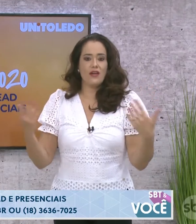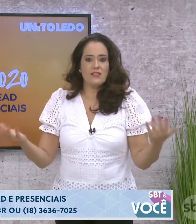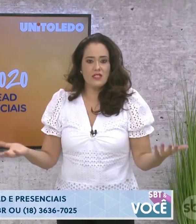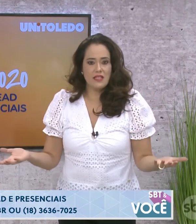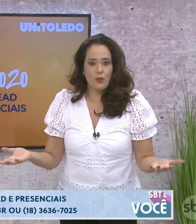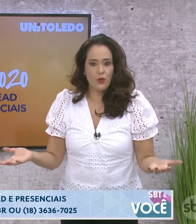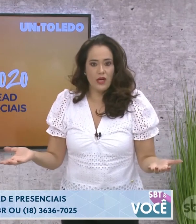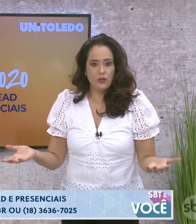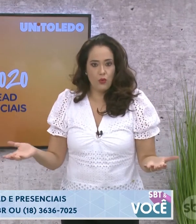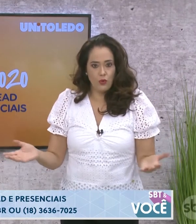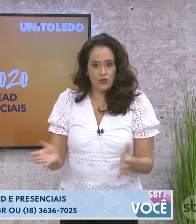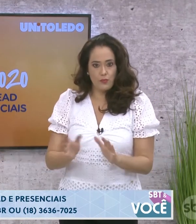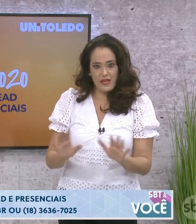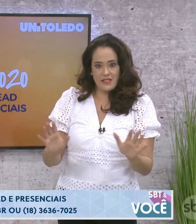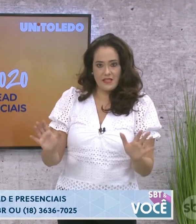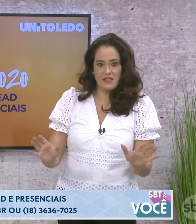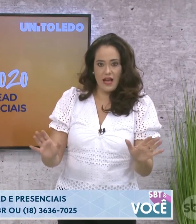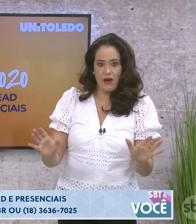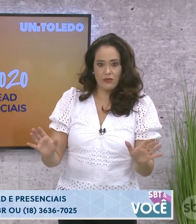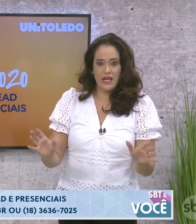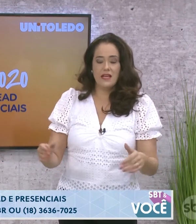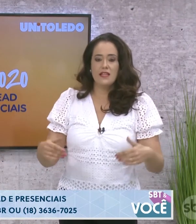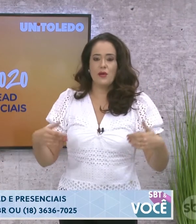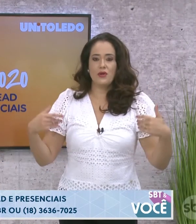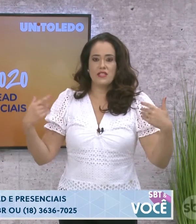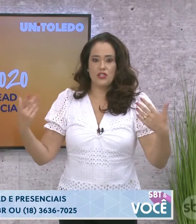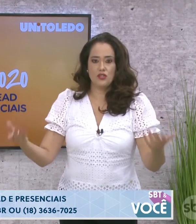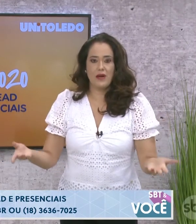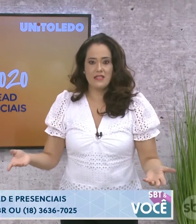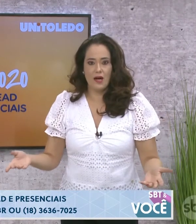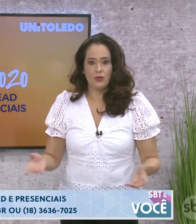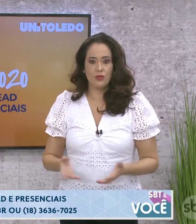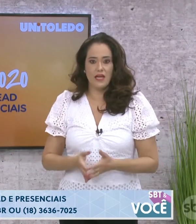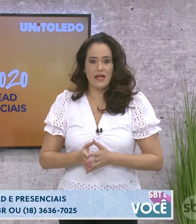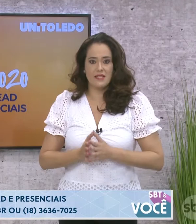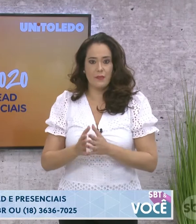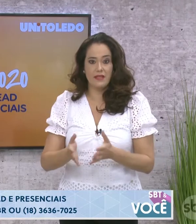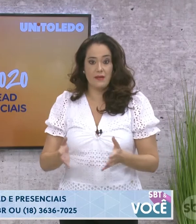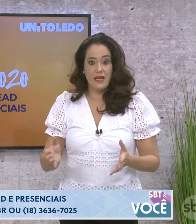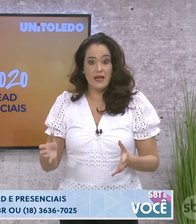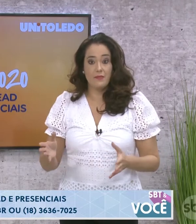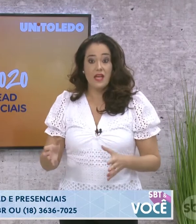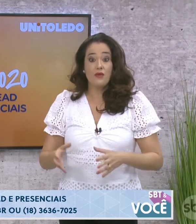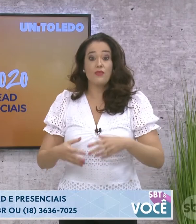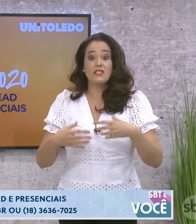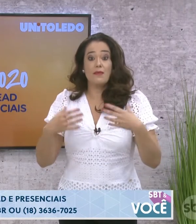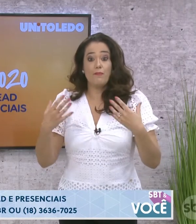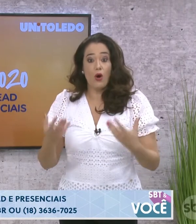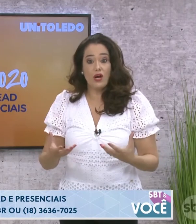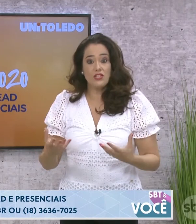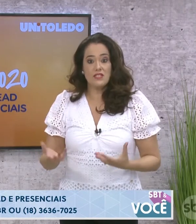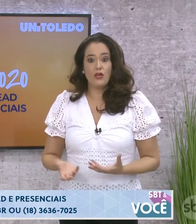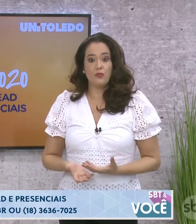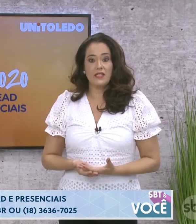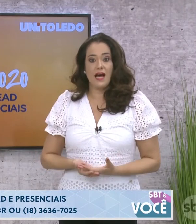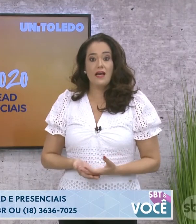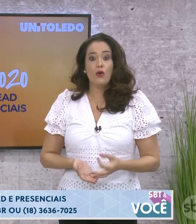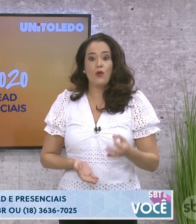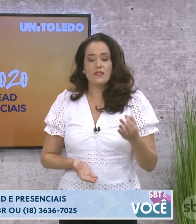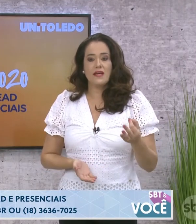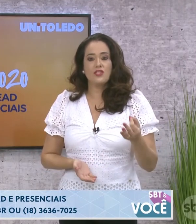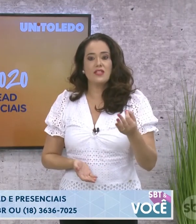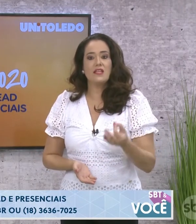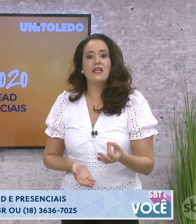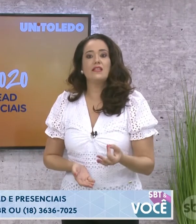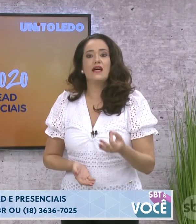viu? Agora, se você está procurando um curso presencial, né? Depois que a gente passar por toda essa pandemia, você pode sim optar